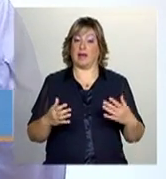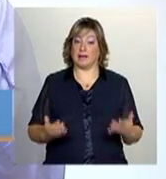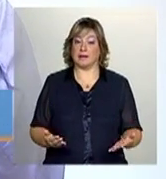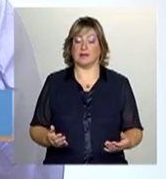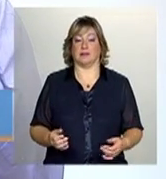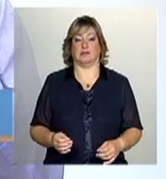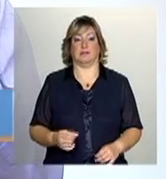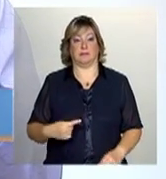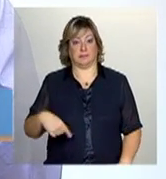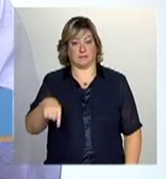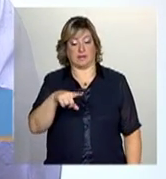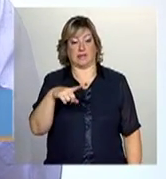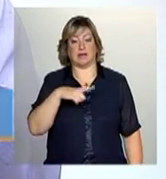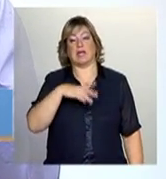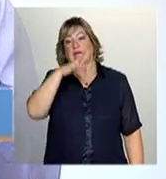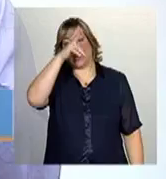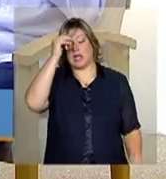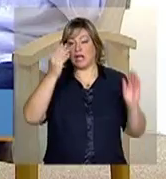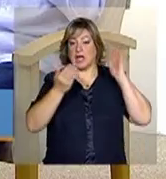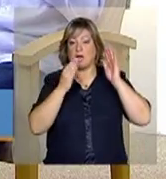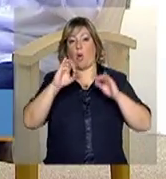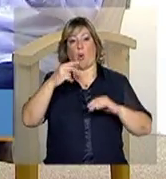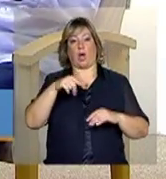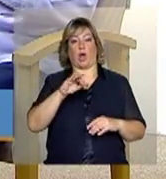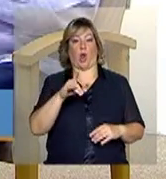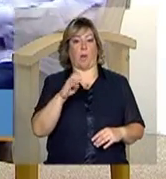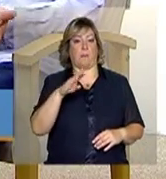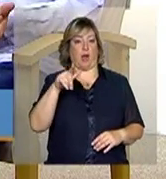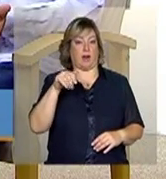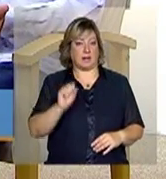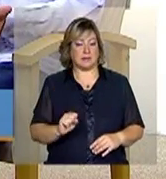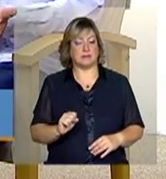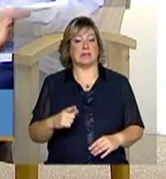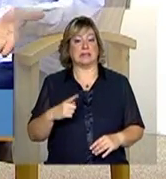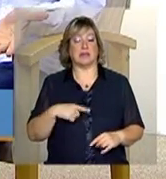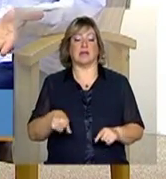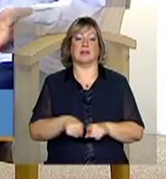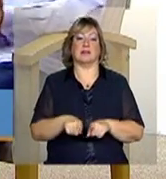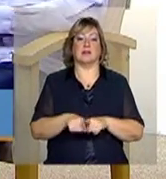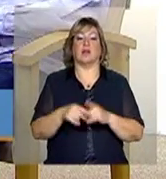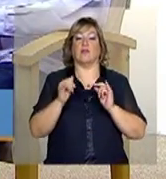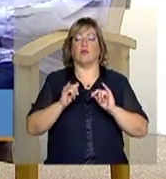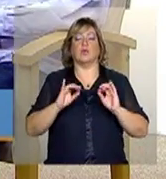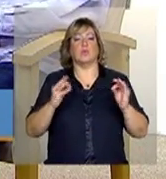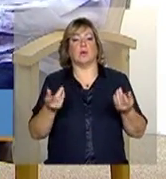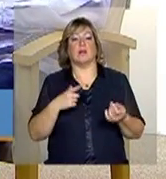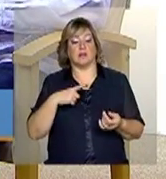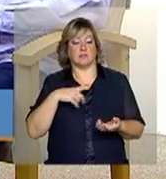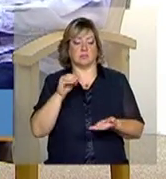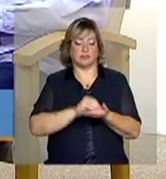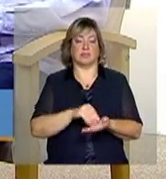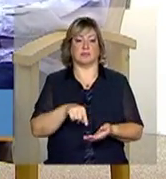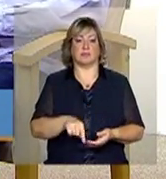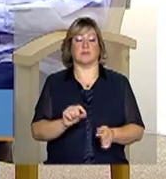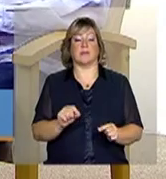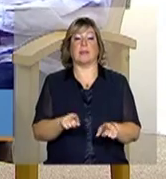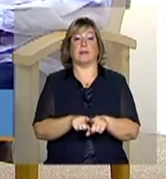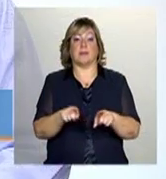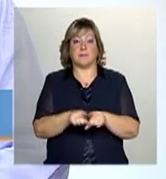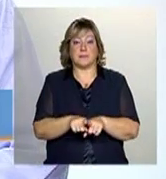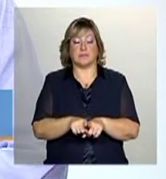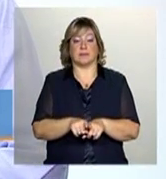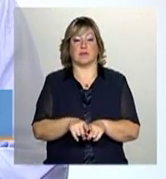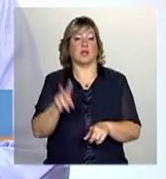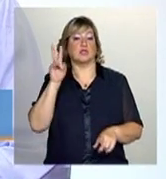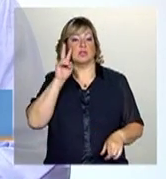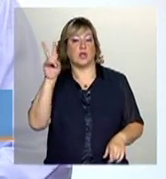pertencer a indígena ou quilombola é autodeclaratório, como todas as informações do cadastro. E aí, se tratando de